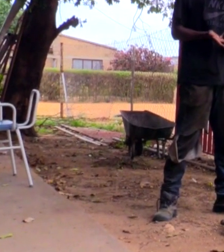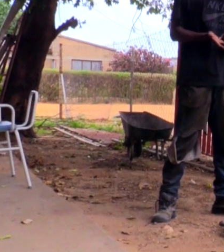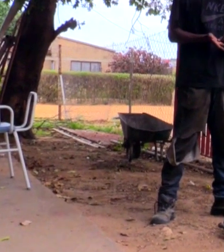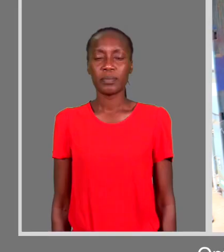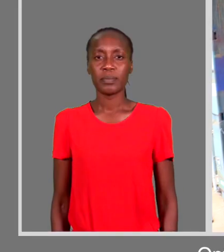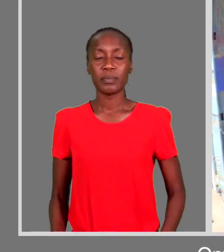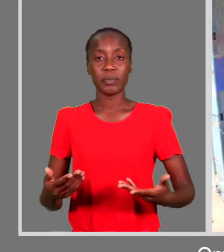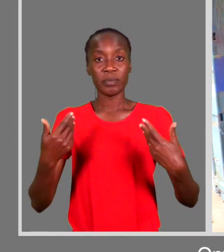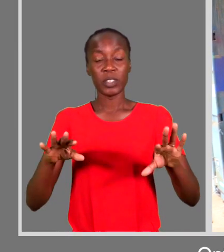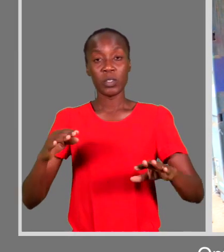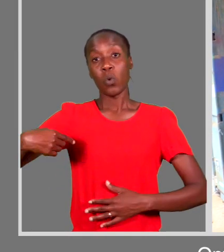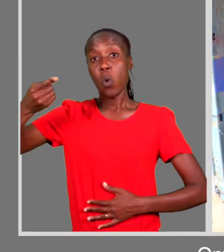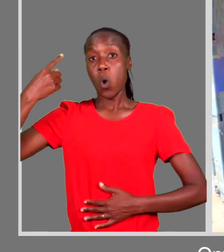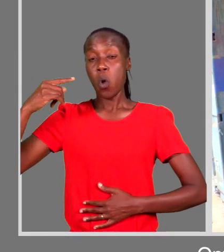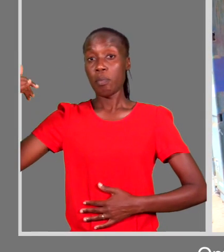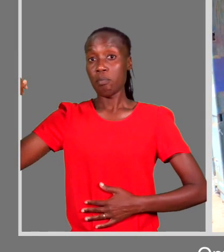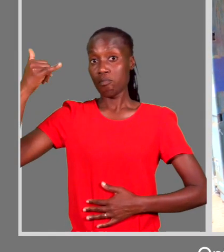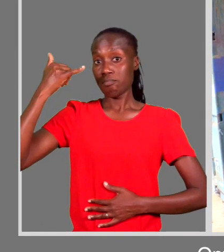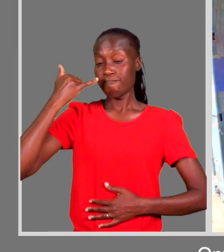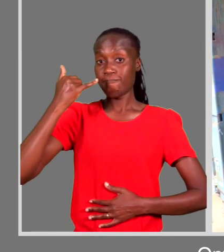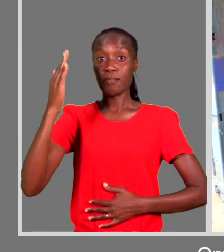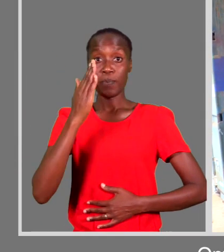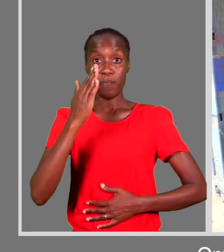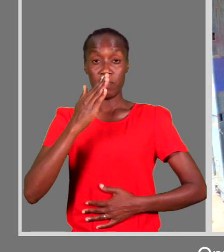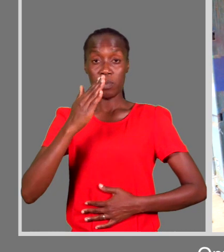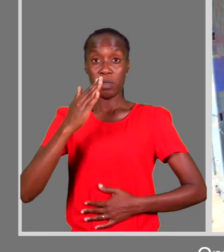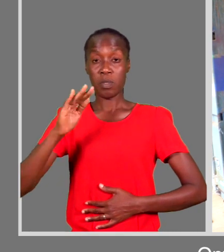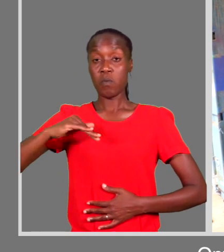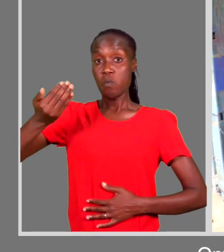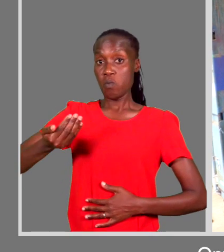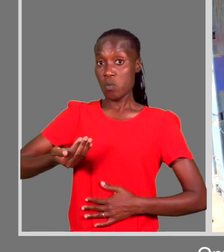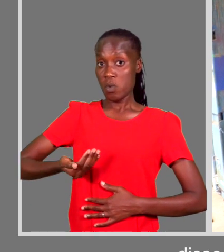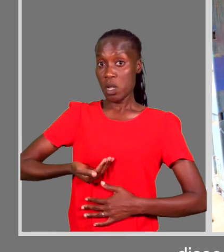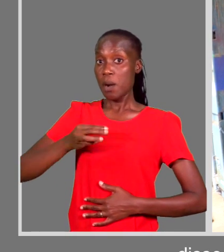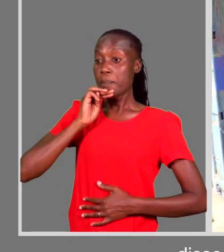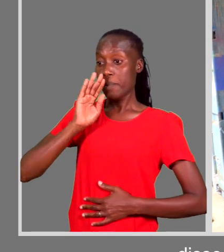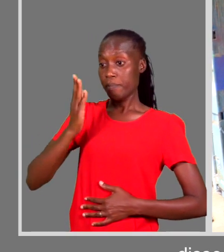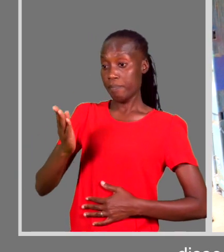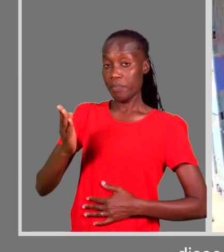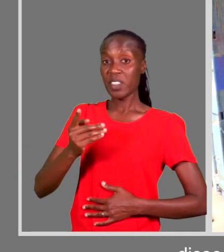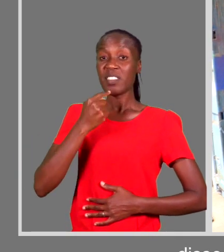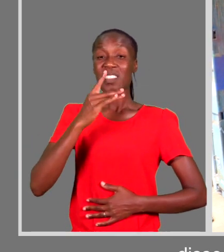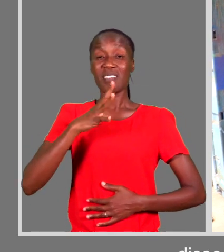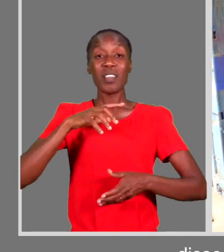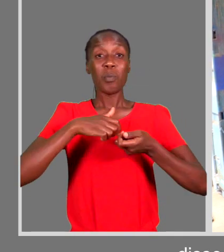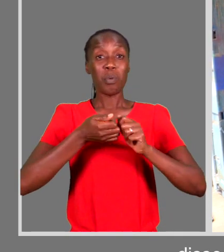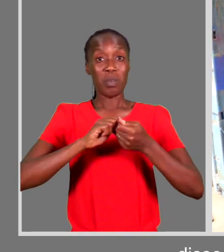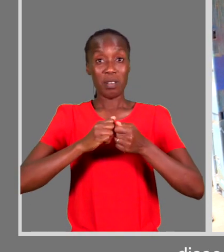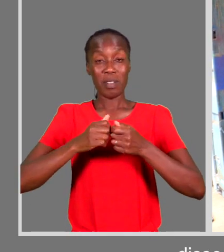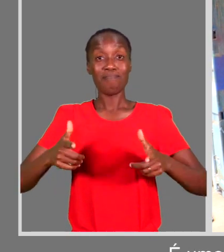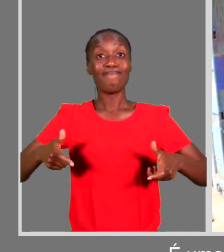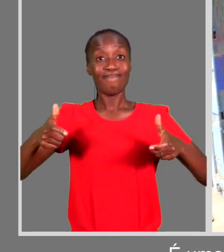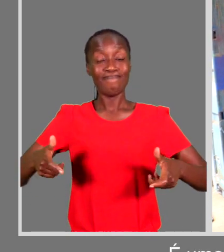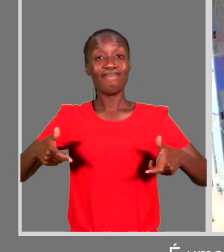Amém. um de tarde, chamada da mãe, dizendo que estava com problema